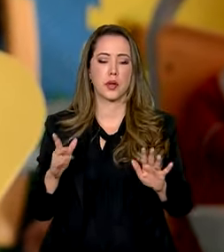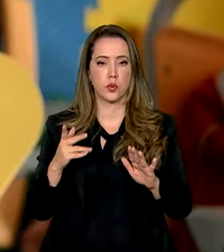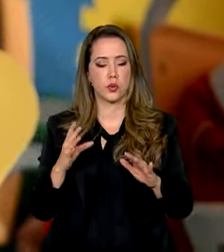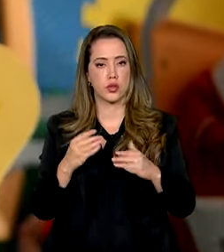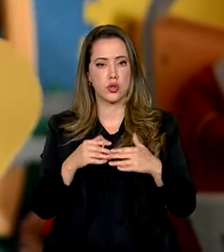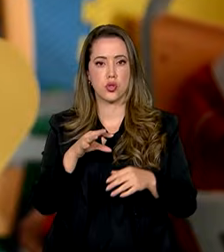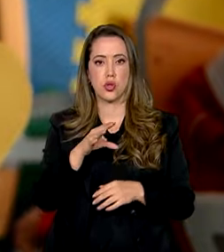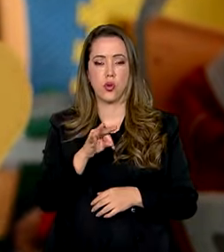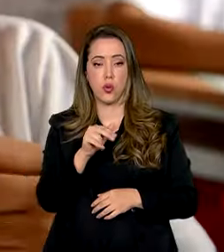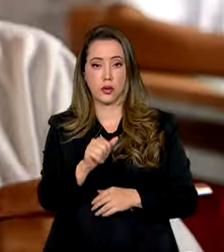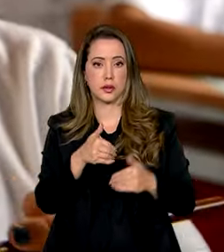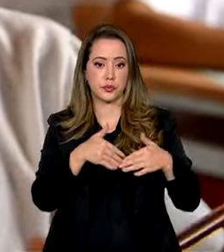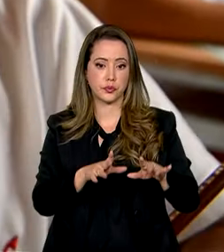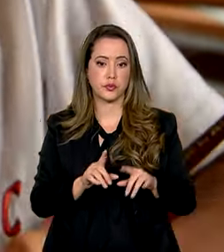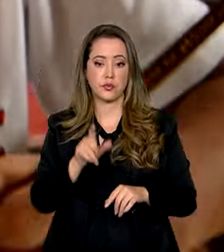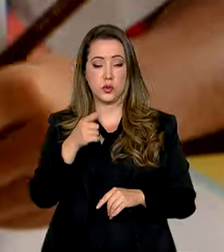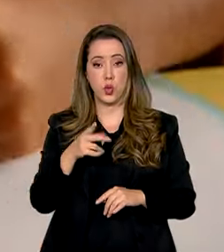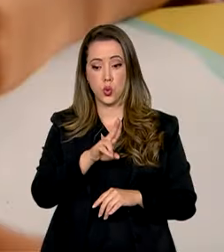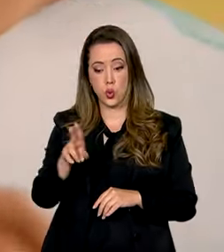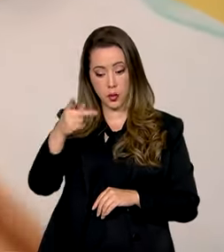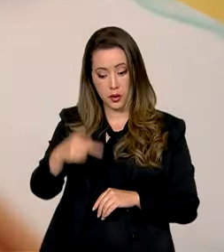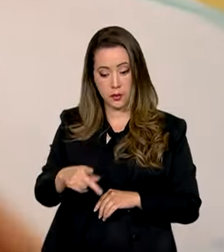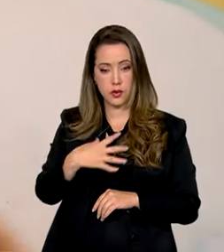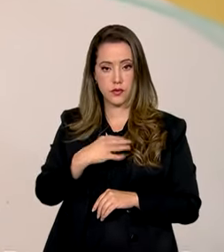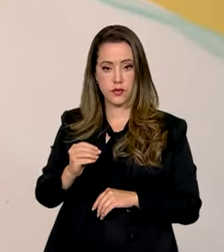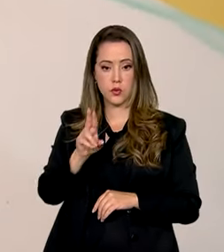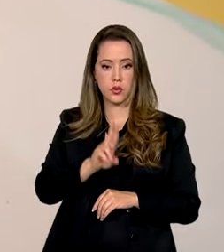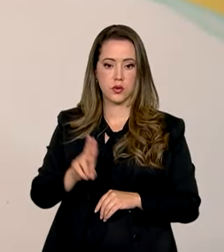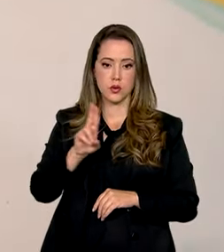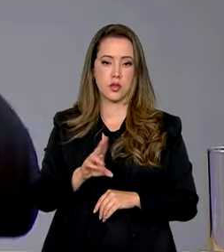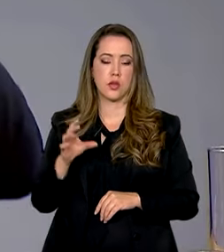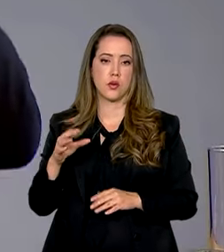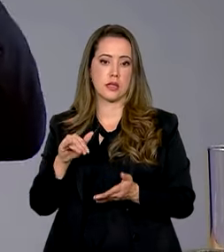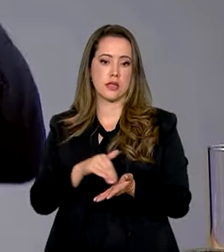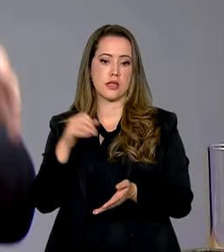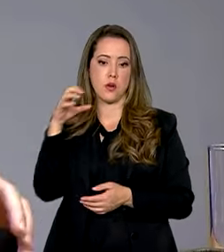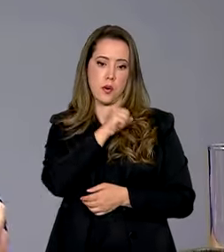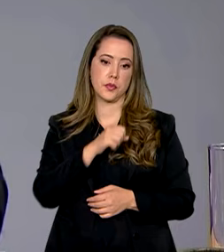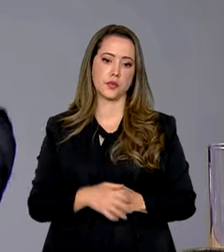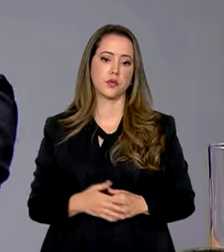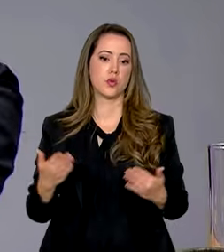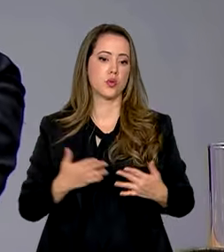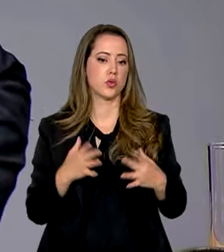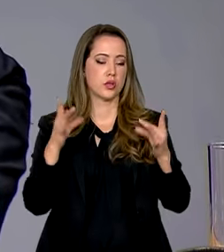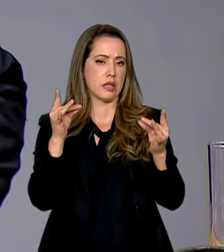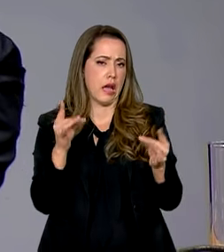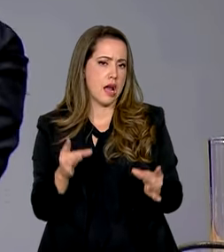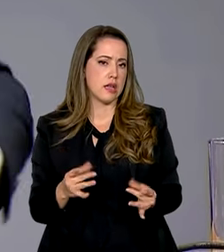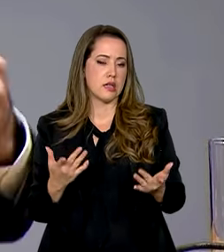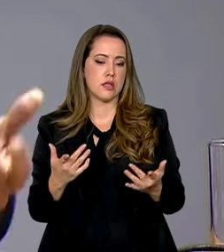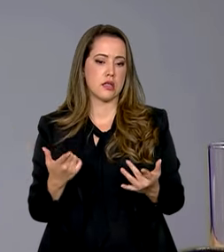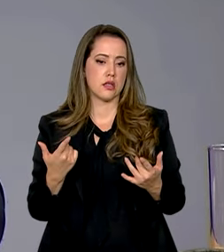no Tesouro Direto em nome de um menor de idade pelo cadastro rápido. Tinha uma série de burocracias para